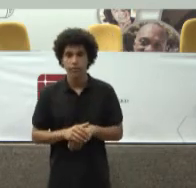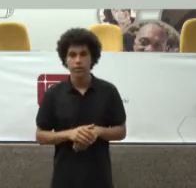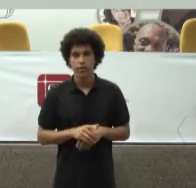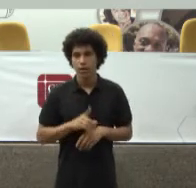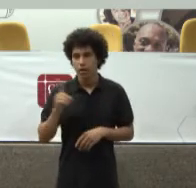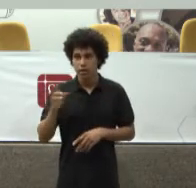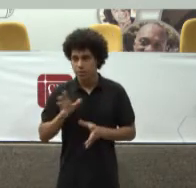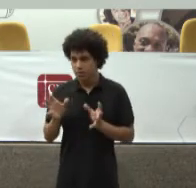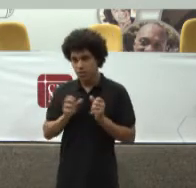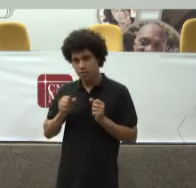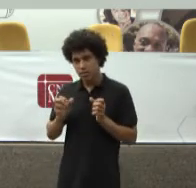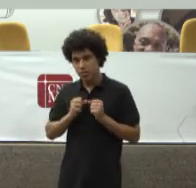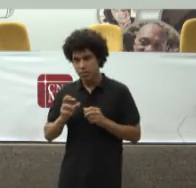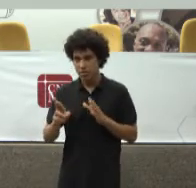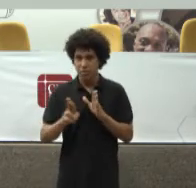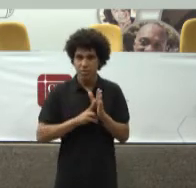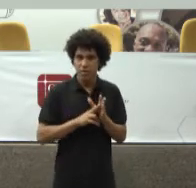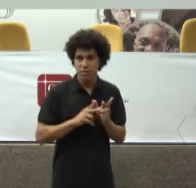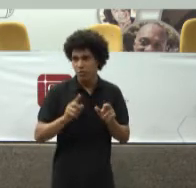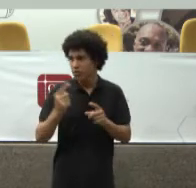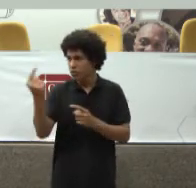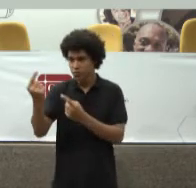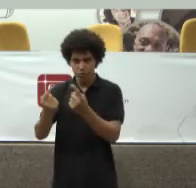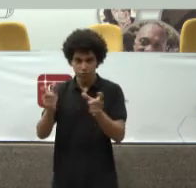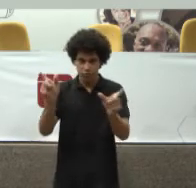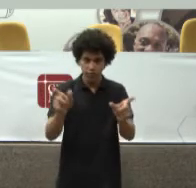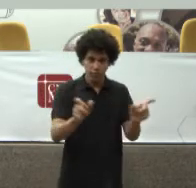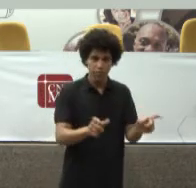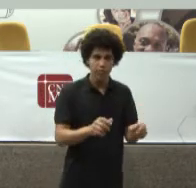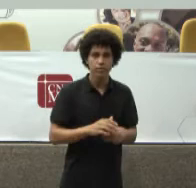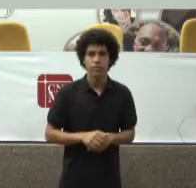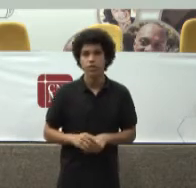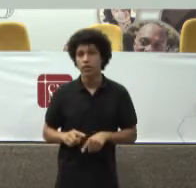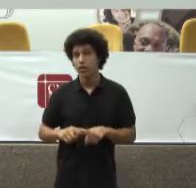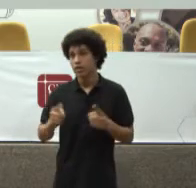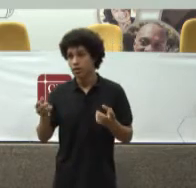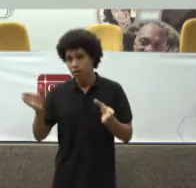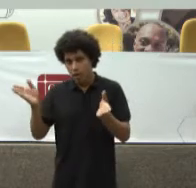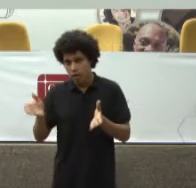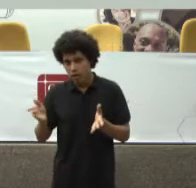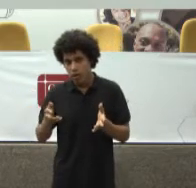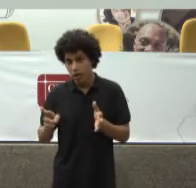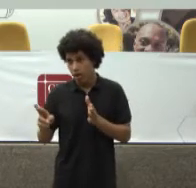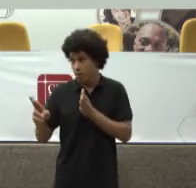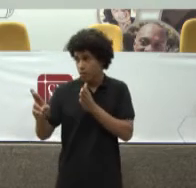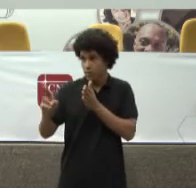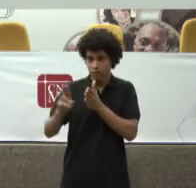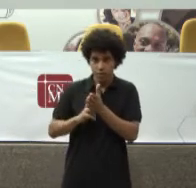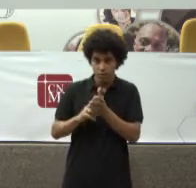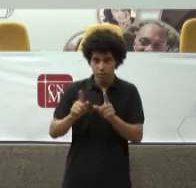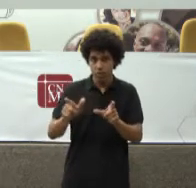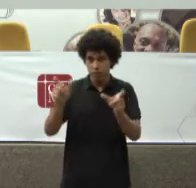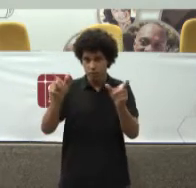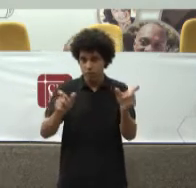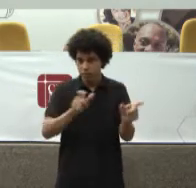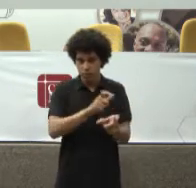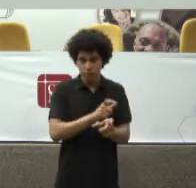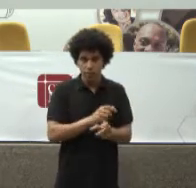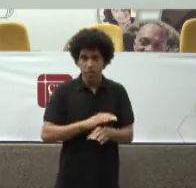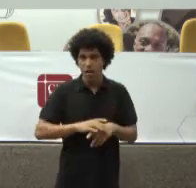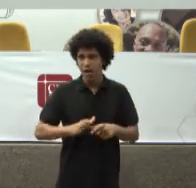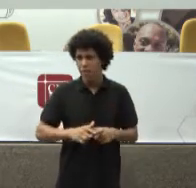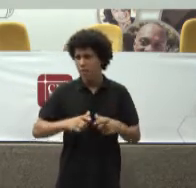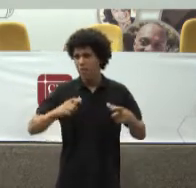recebemos Representações individuais Agora Atrás daquela representação Individual Na maior